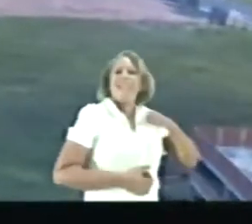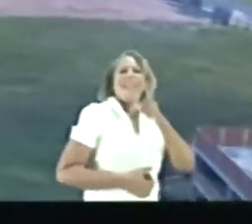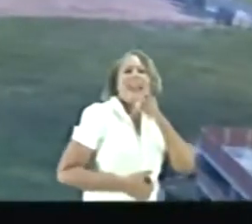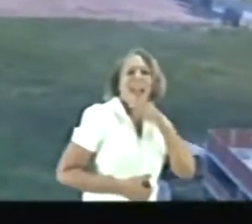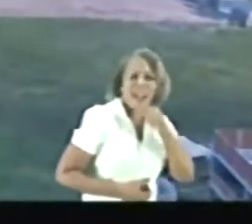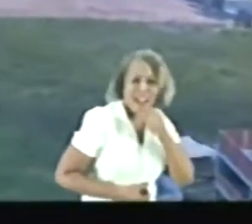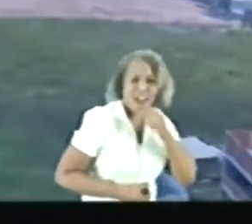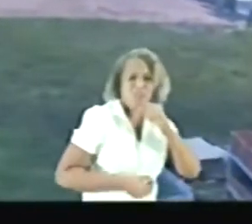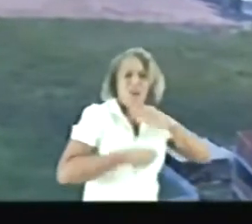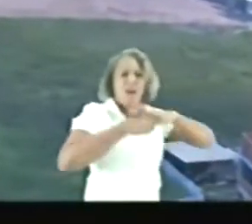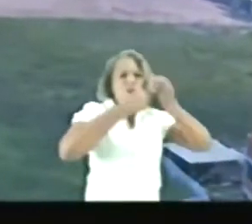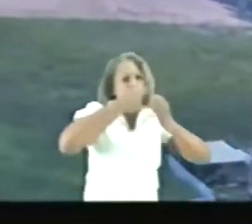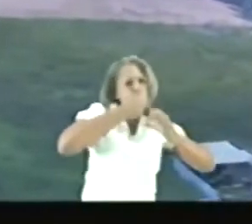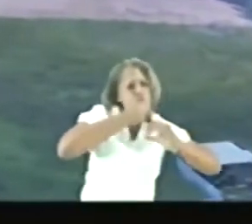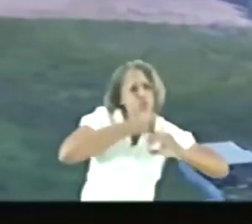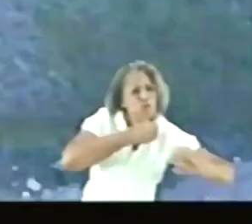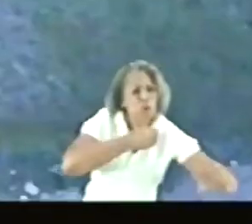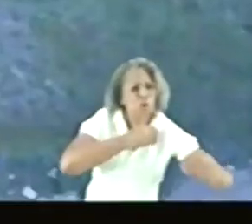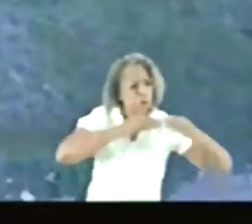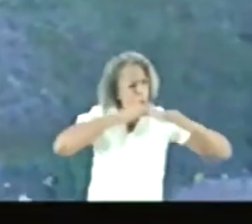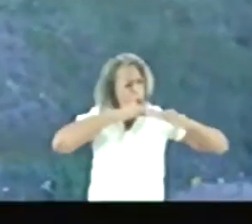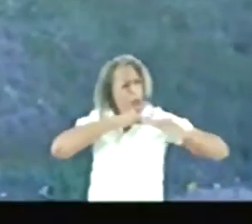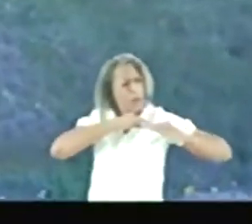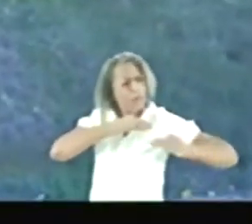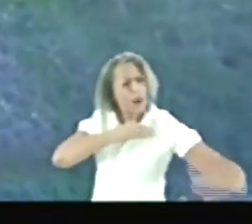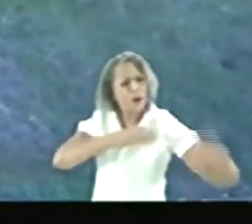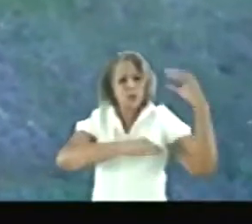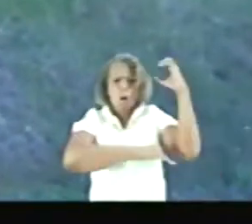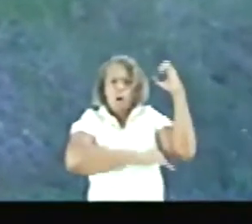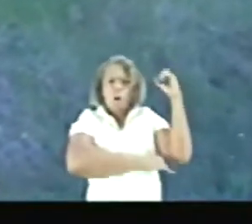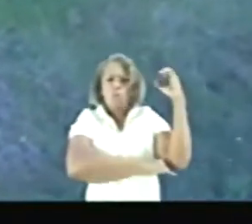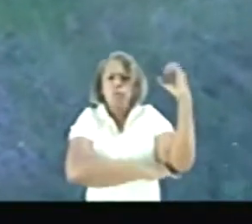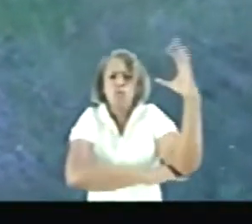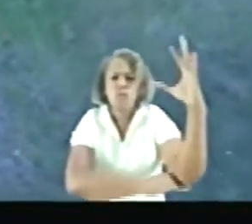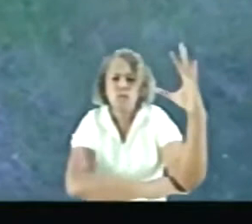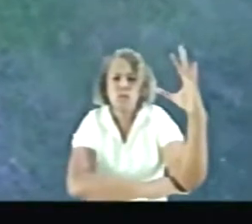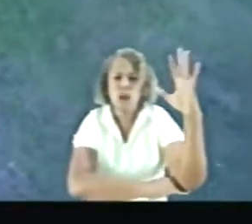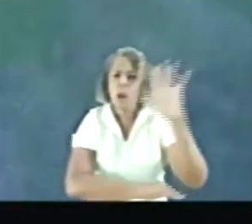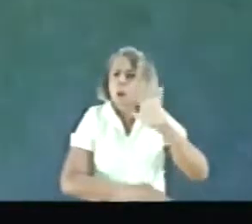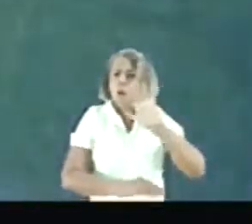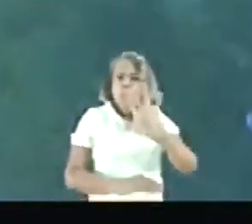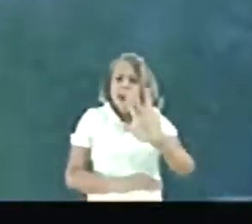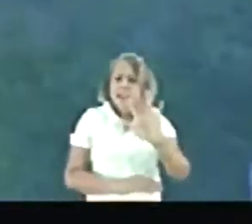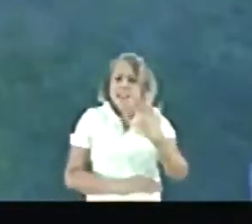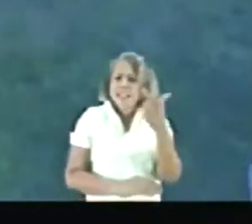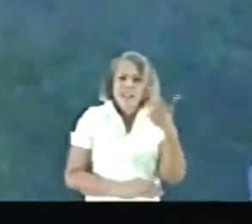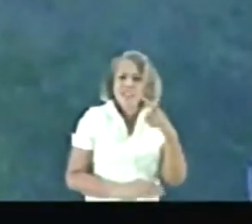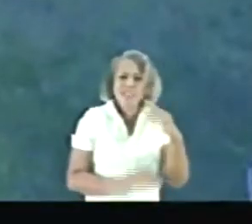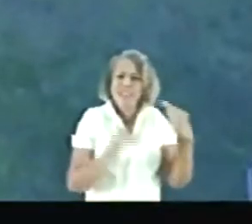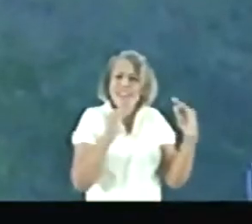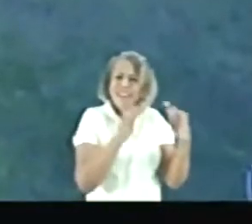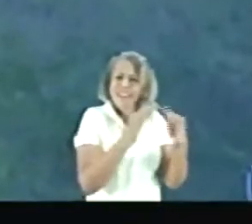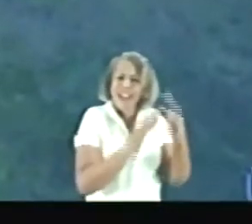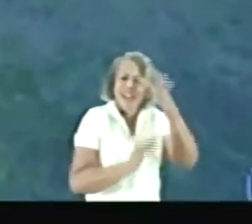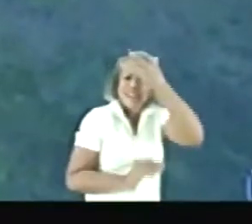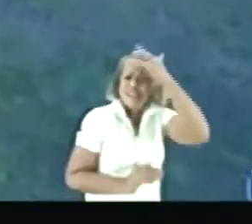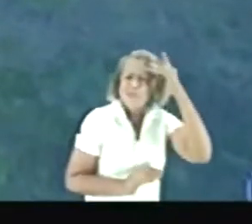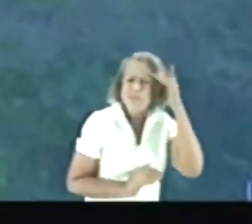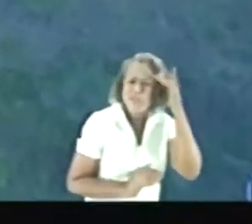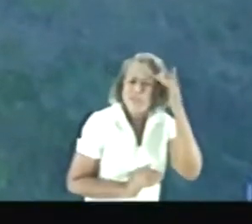Aqui tem água, aqui tem esgoto, aqui tem asfalto, aqui tem iluminação, aqui só não tem uma coisa,